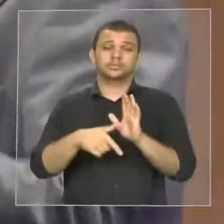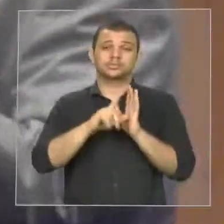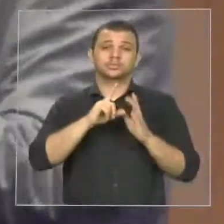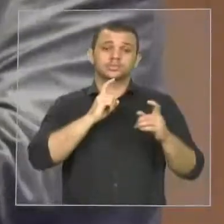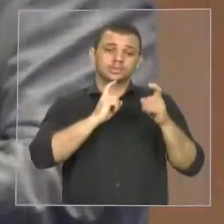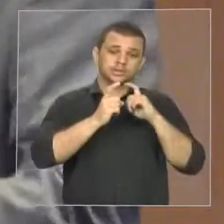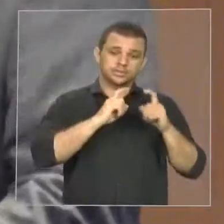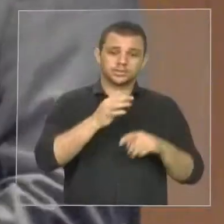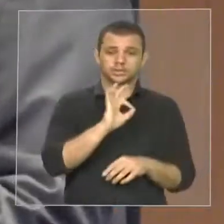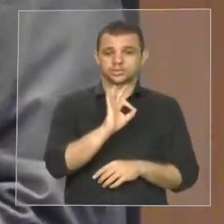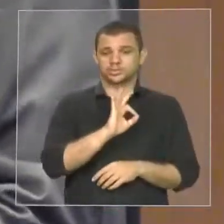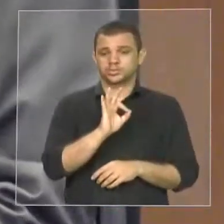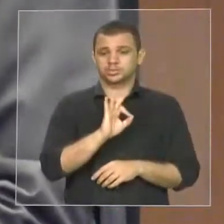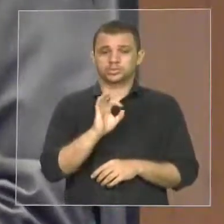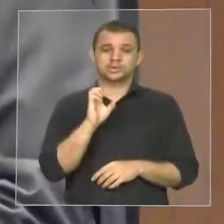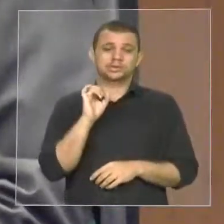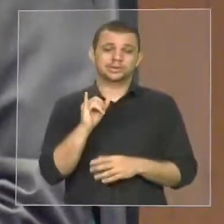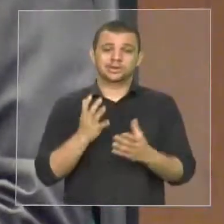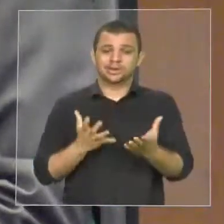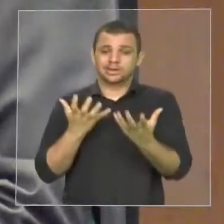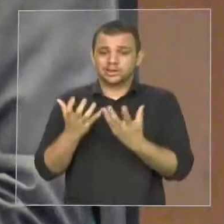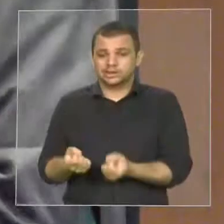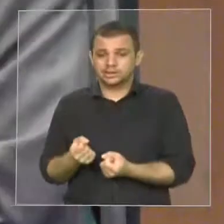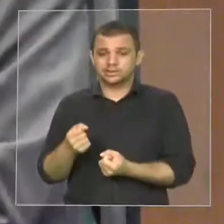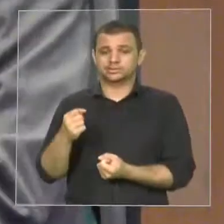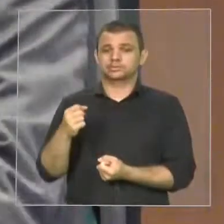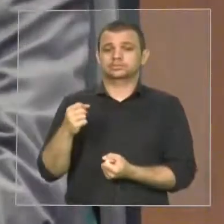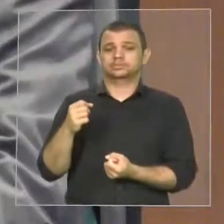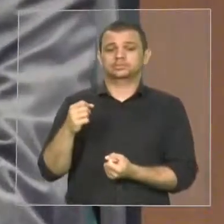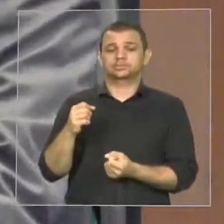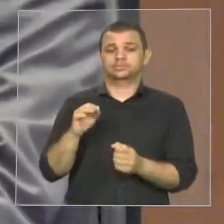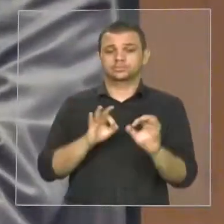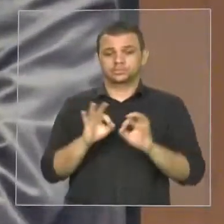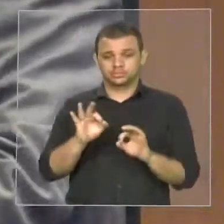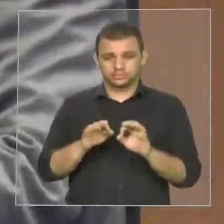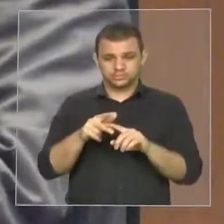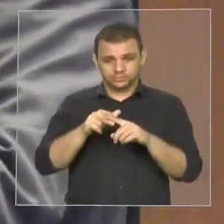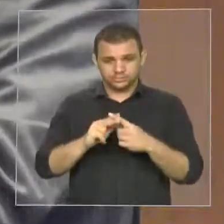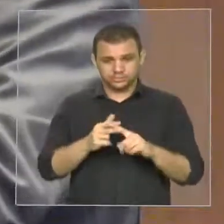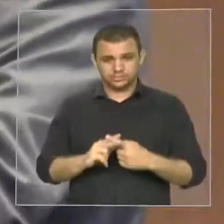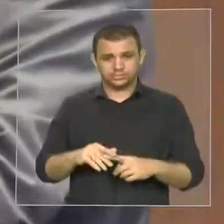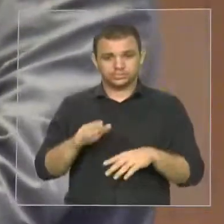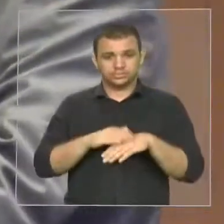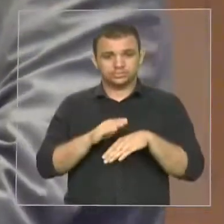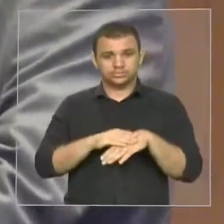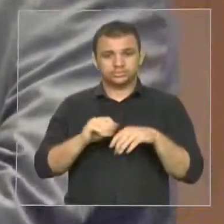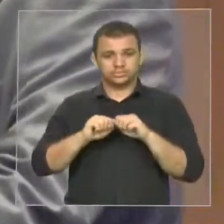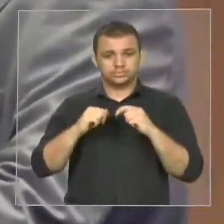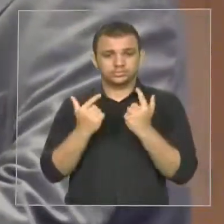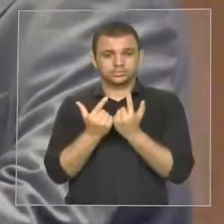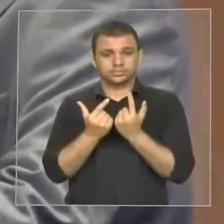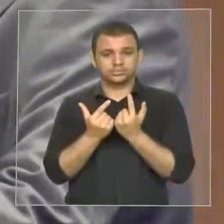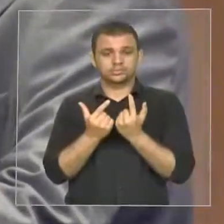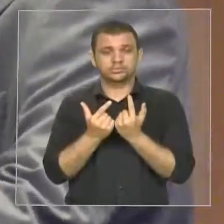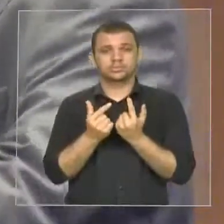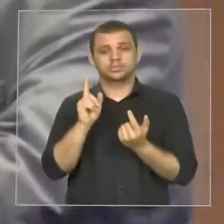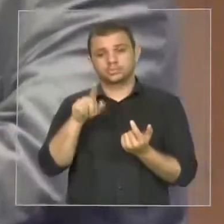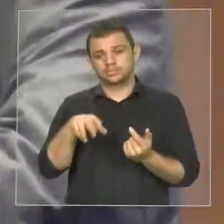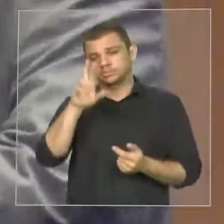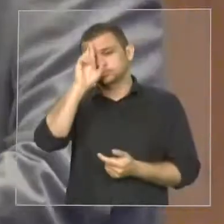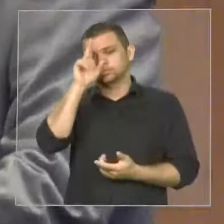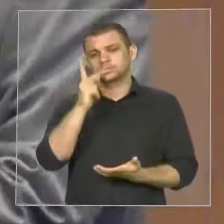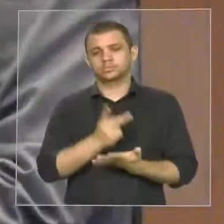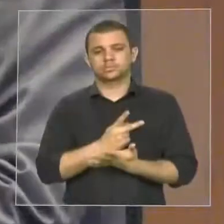sem aceitar o aprimoramento do poder legislativo, é um grande equívoco. E isso é que estava ocorrendo aqui. Se